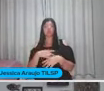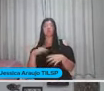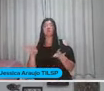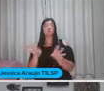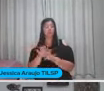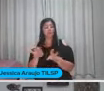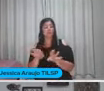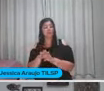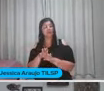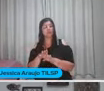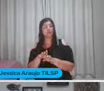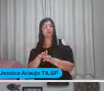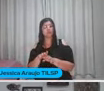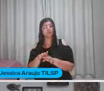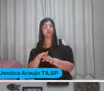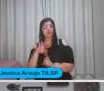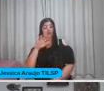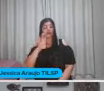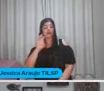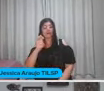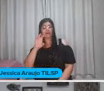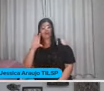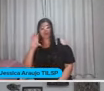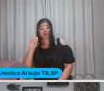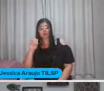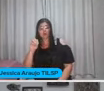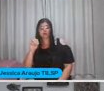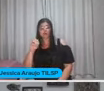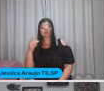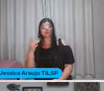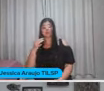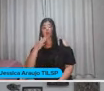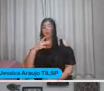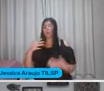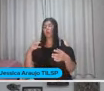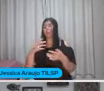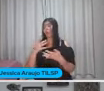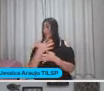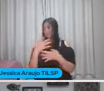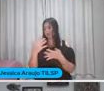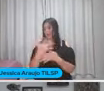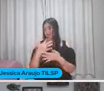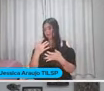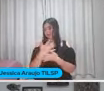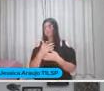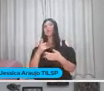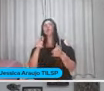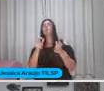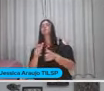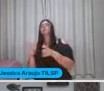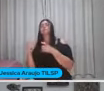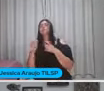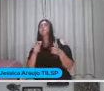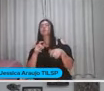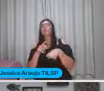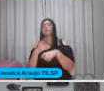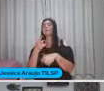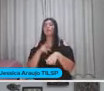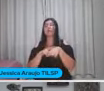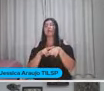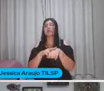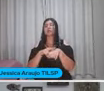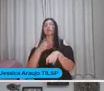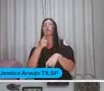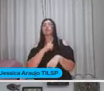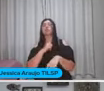tem A questão dos ecossistemas urbanos Então saber como é Que um ambiente urbano Onde você tem Esses pedacinhos de verde Como é que esse